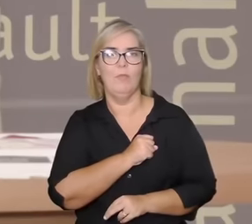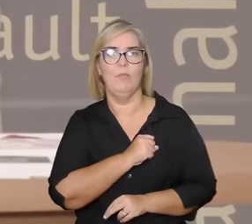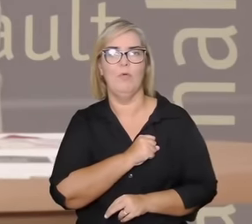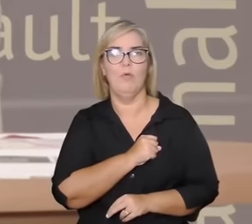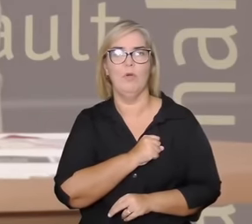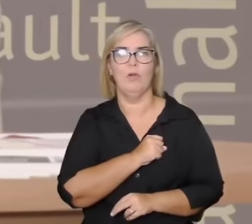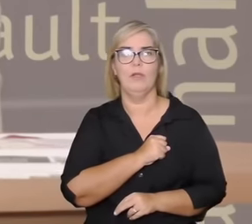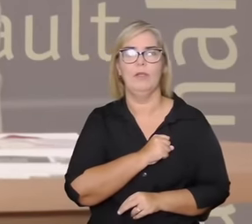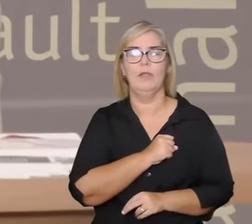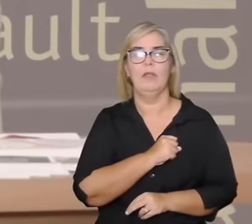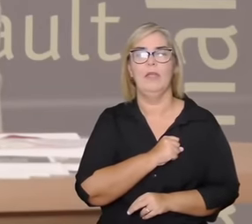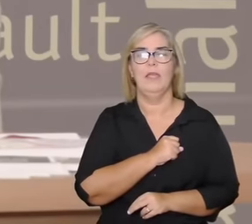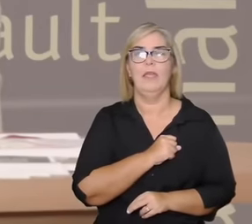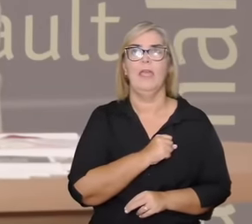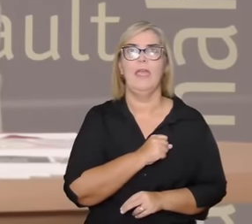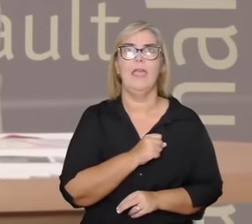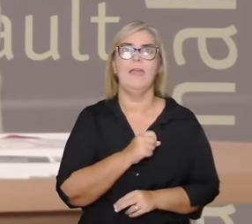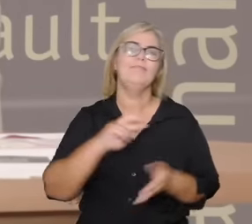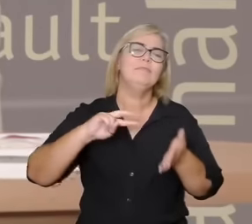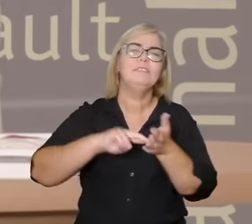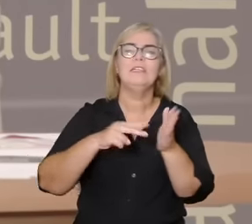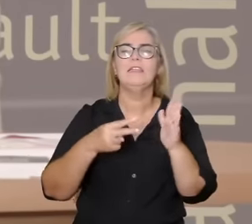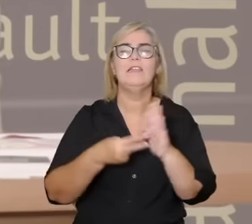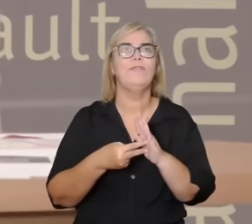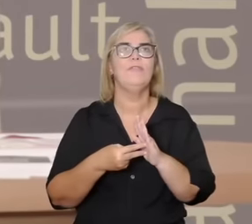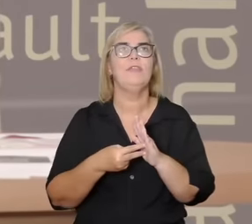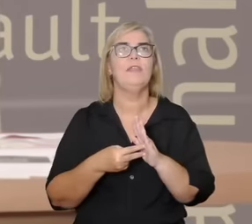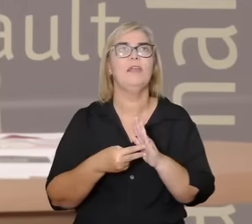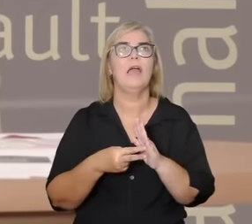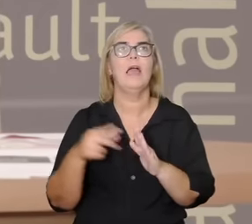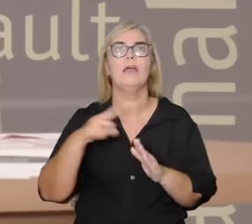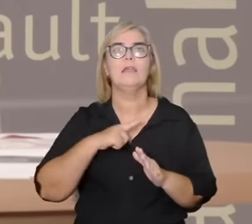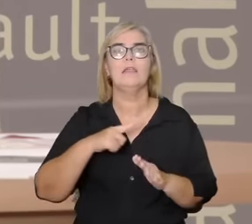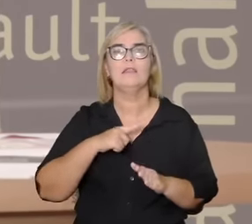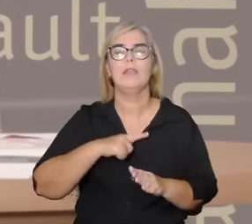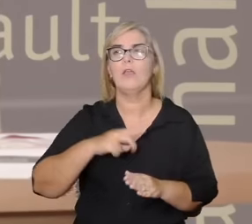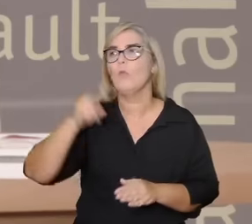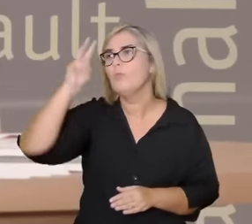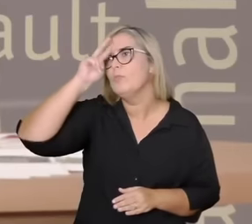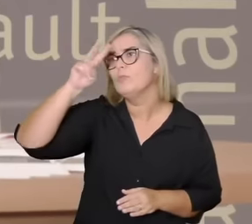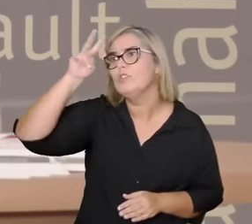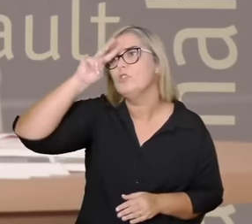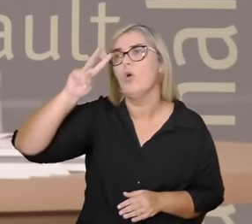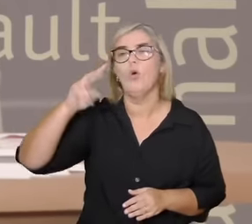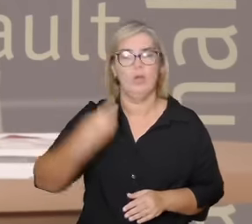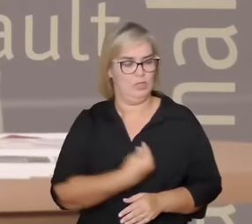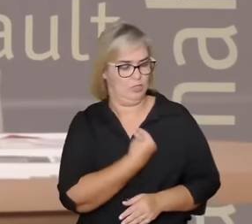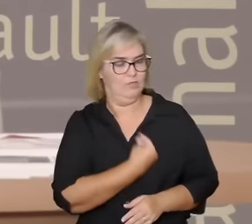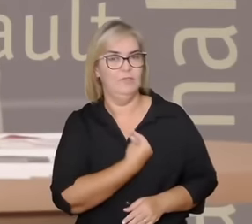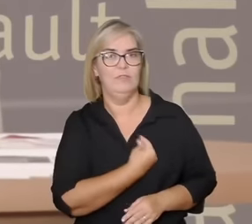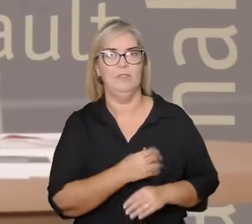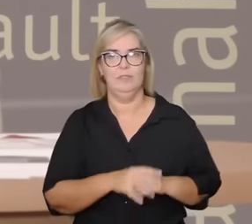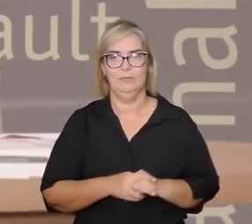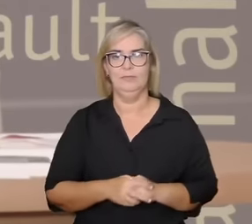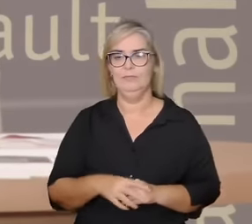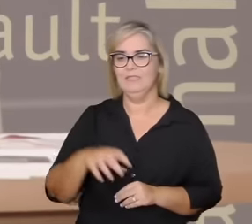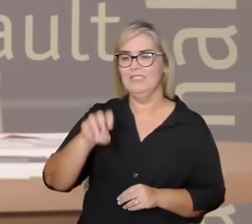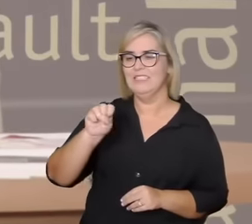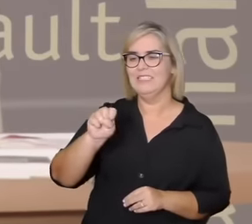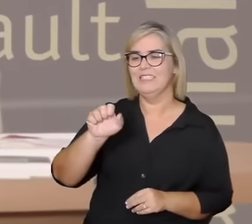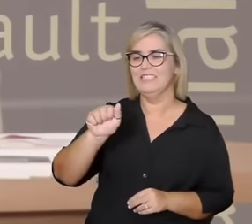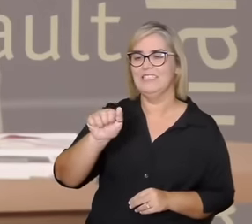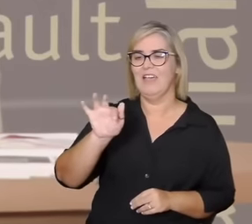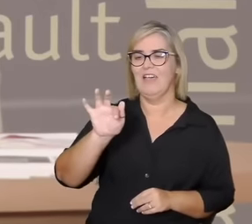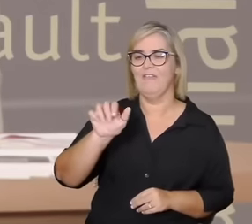relação com uma noção de uma jornada existencial um safari existencial a palavra safari em sua rilha